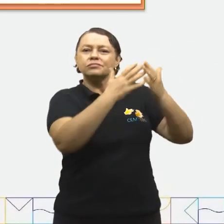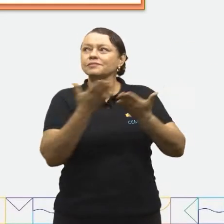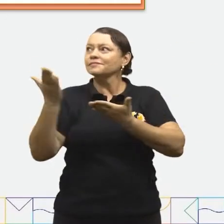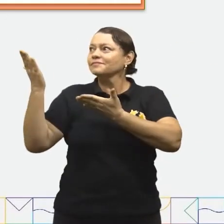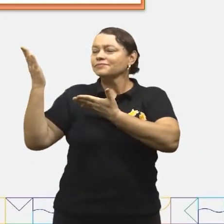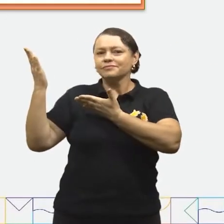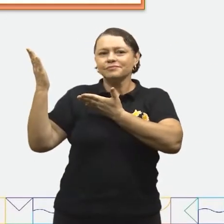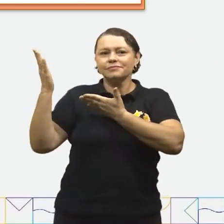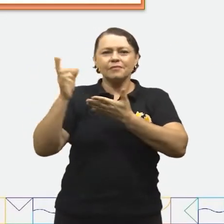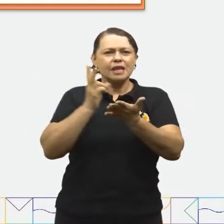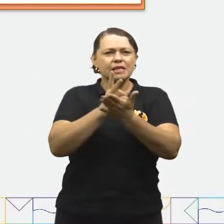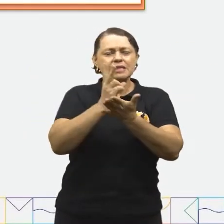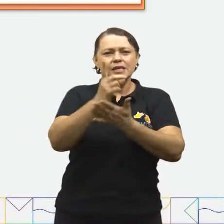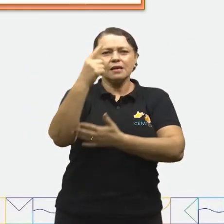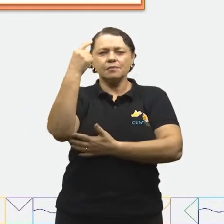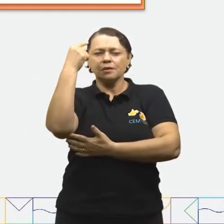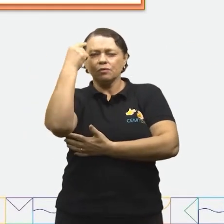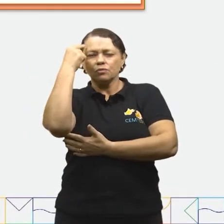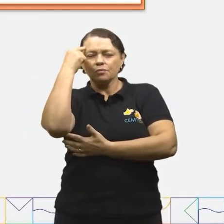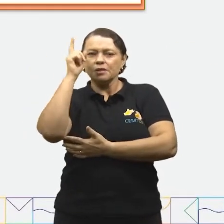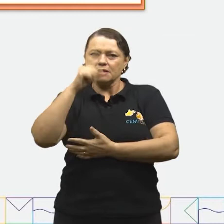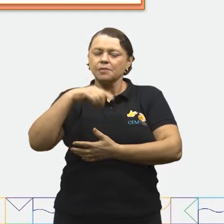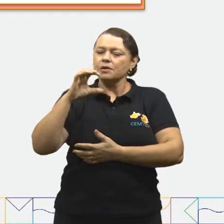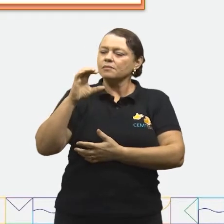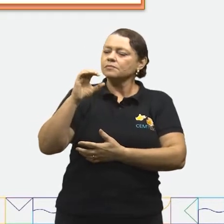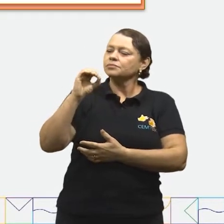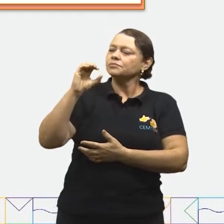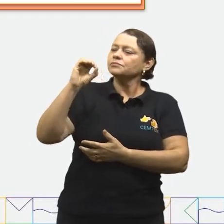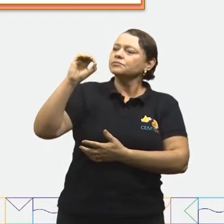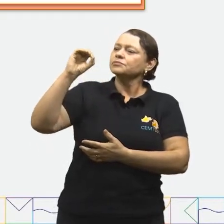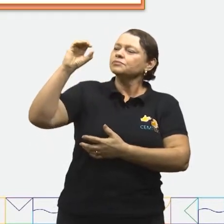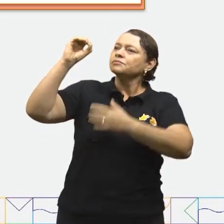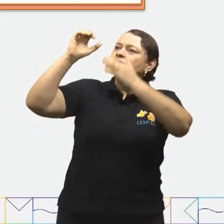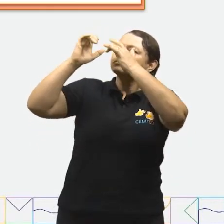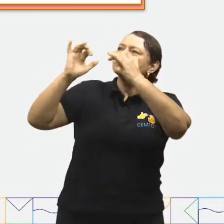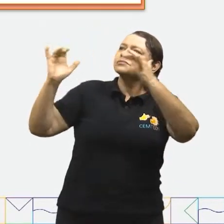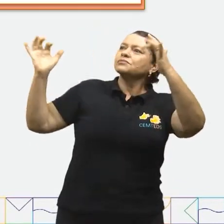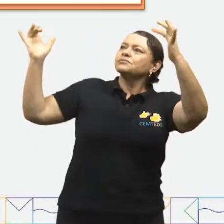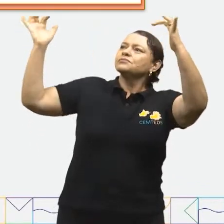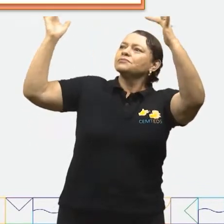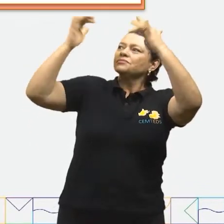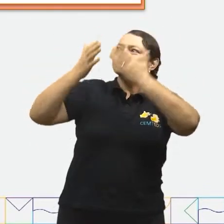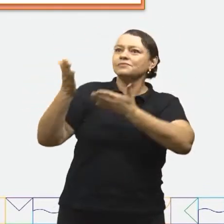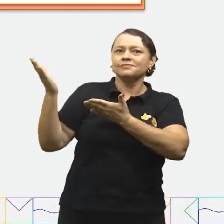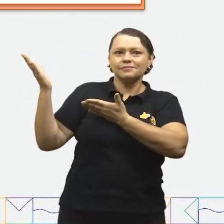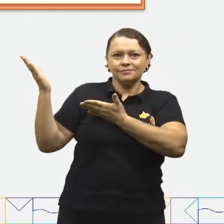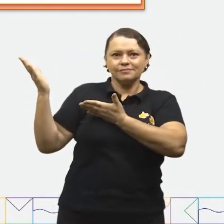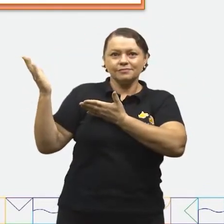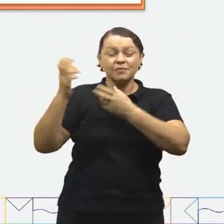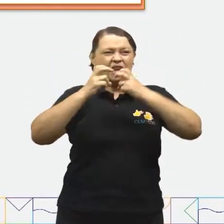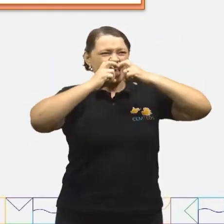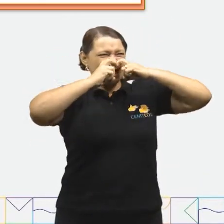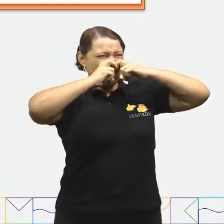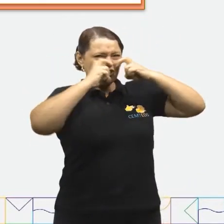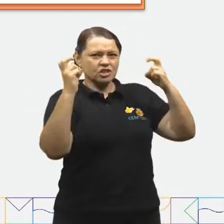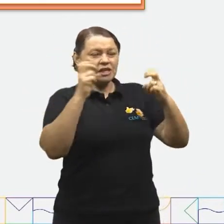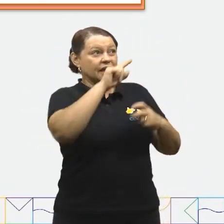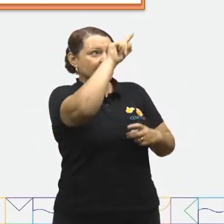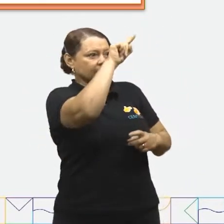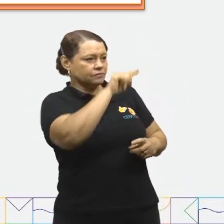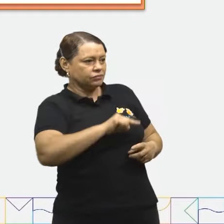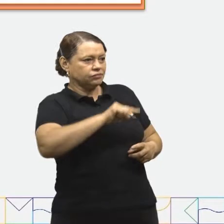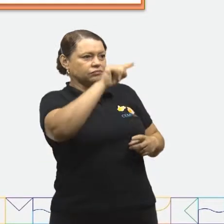O balão de pensamento é indicado pelas bolinhas em seu rabicho. E o balão de grito é